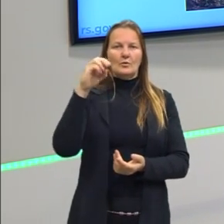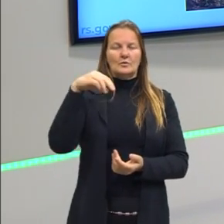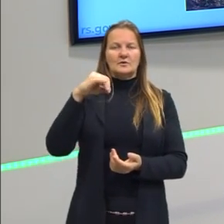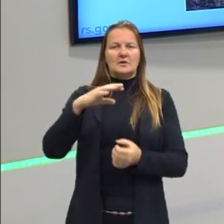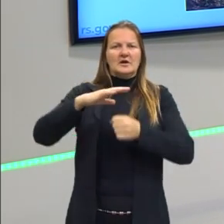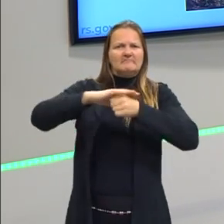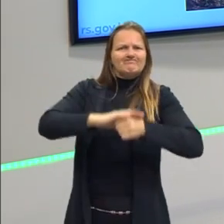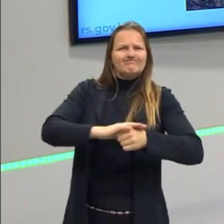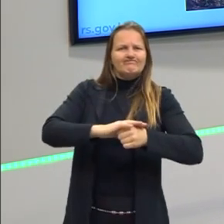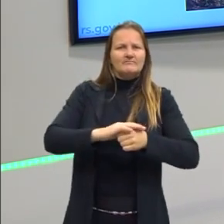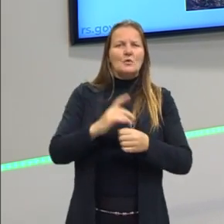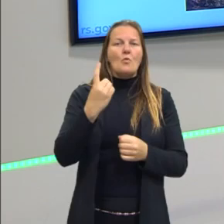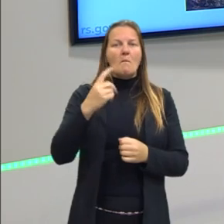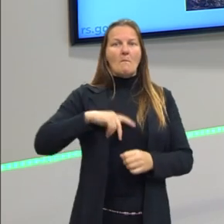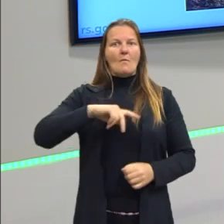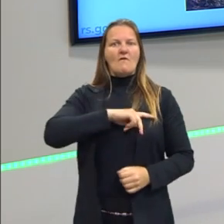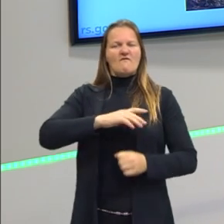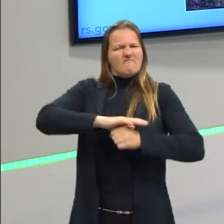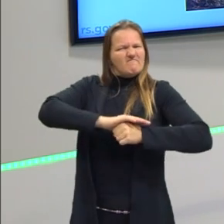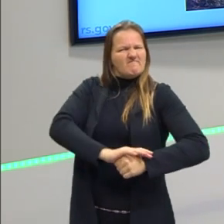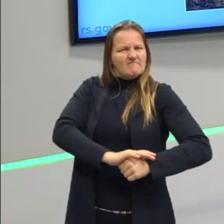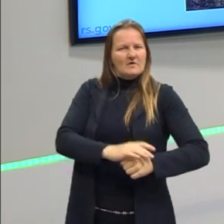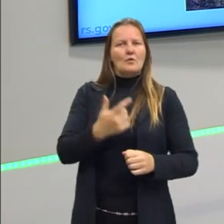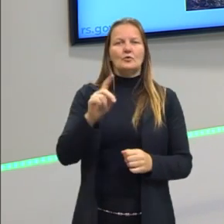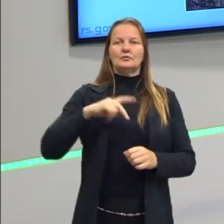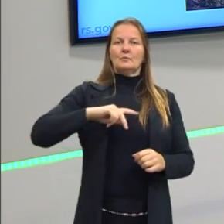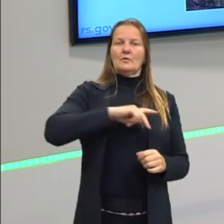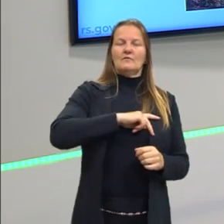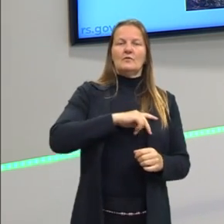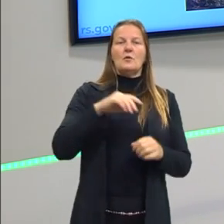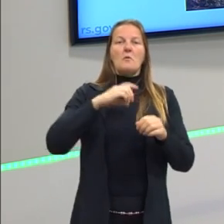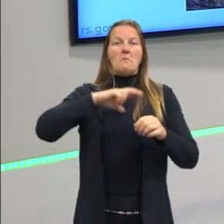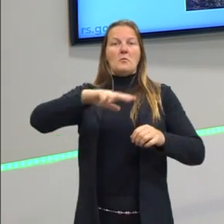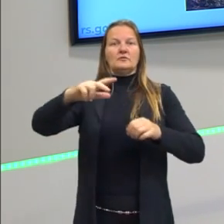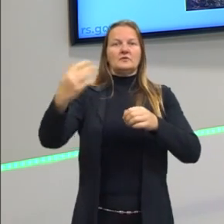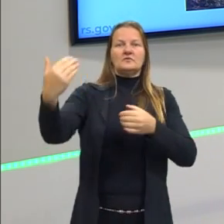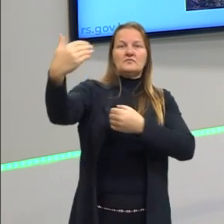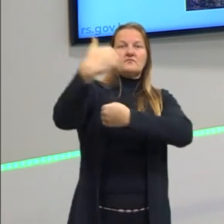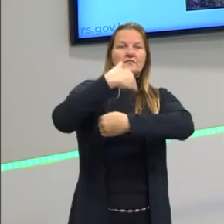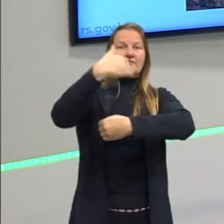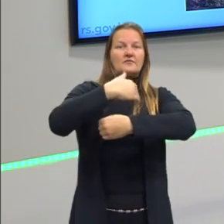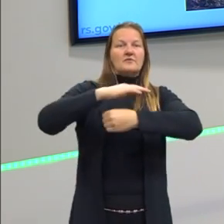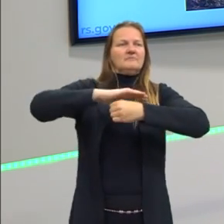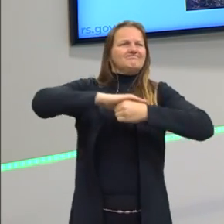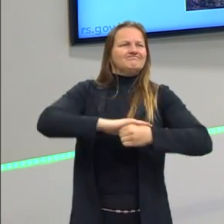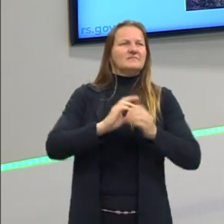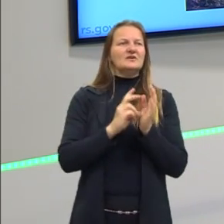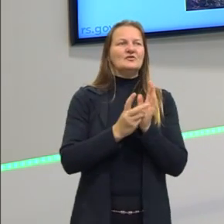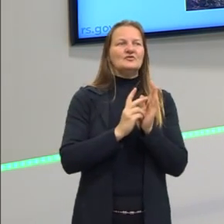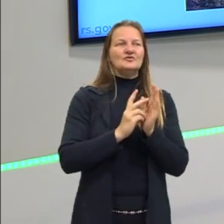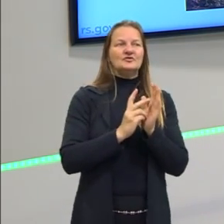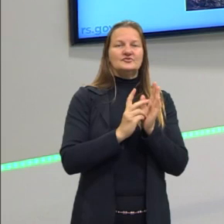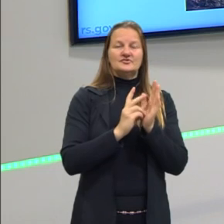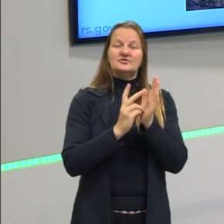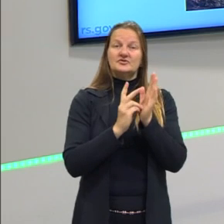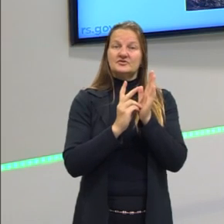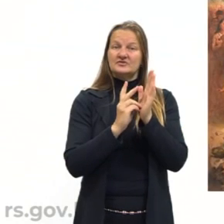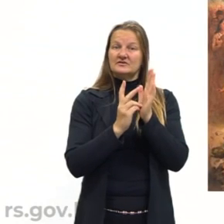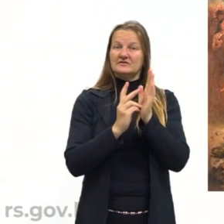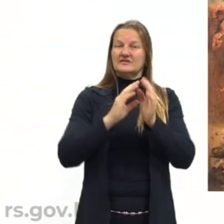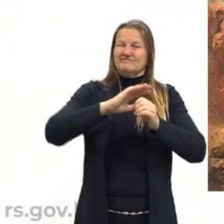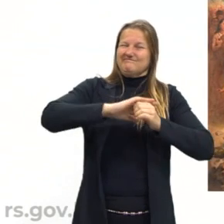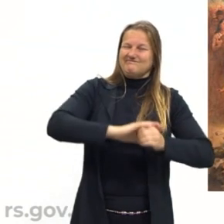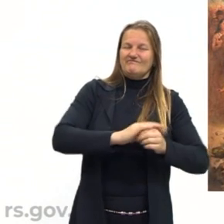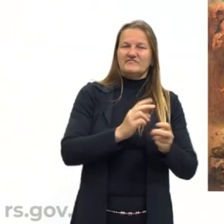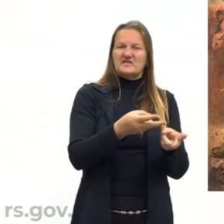sobre um povo. Então, por que os portugueses podiam vir aqui, invadir esse território e explorar os indígenas e a